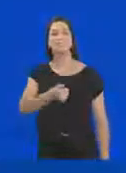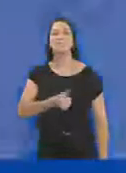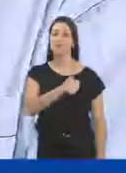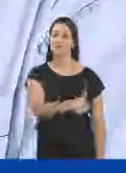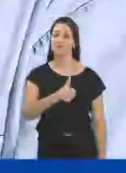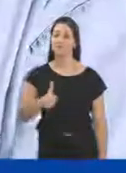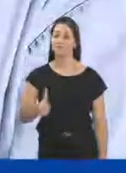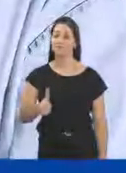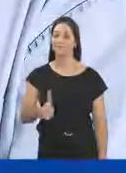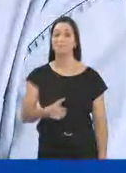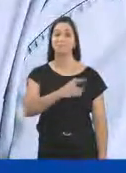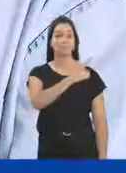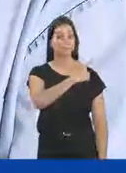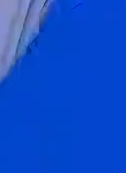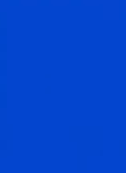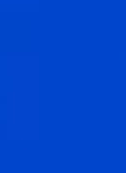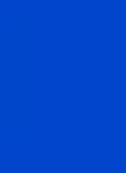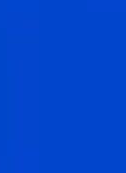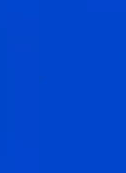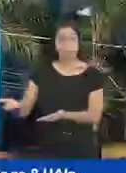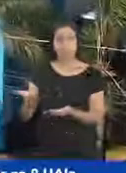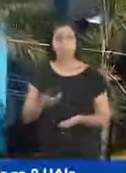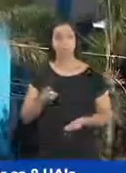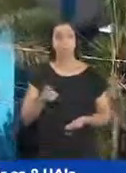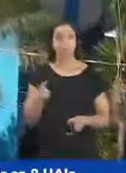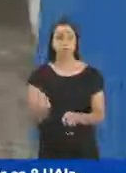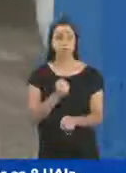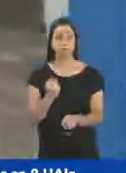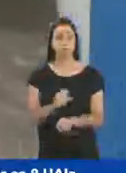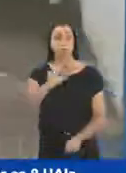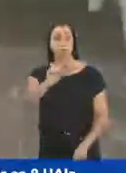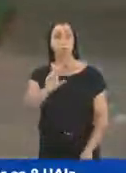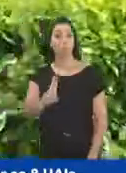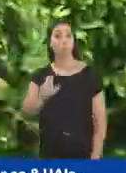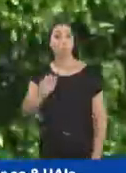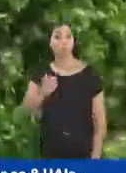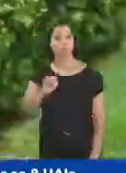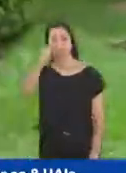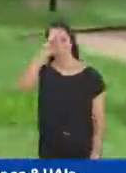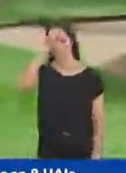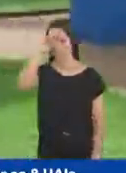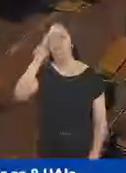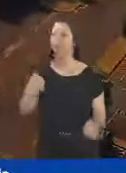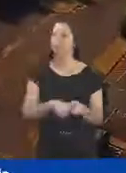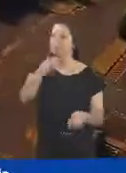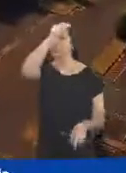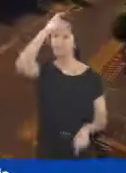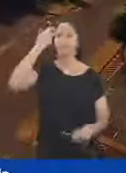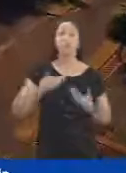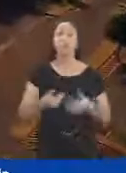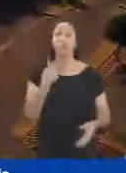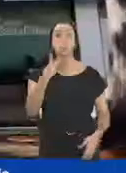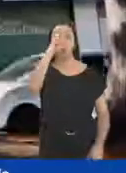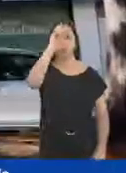Odelmo 11. 11! O deputado federal que trouxe recursos para construir as oito Ais. O prefeito